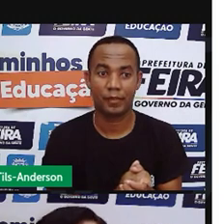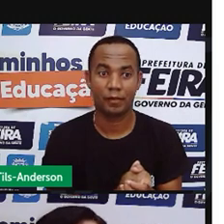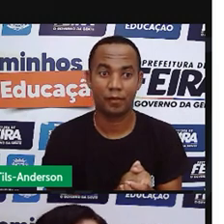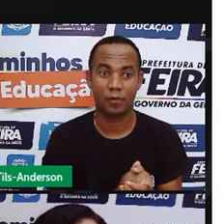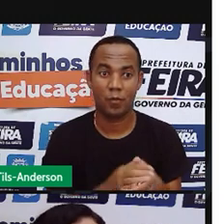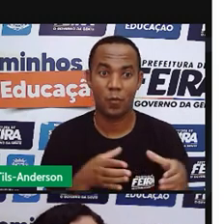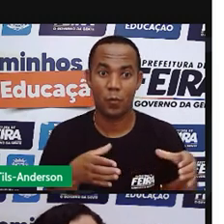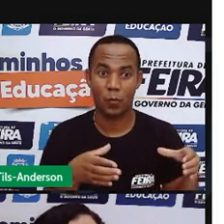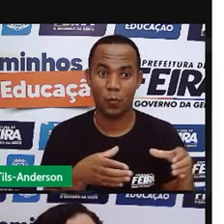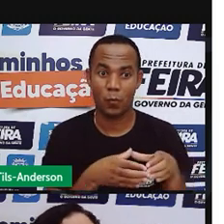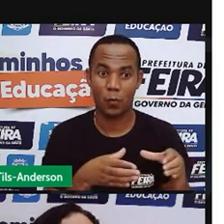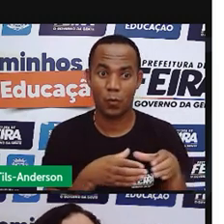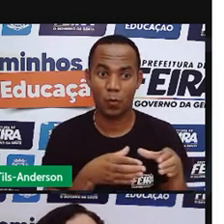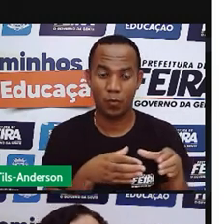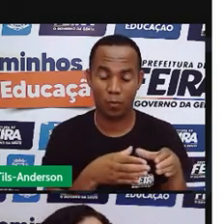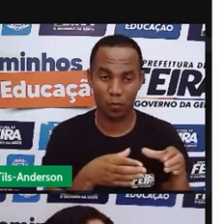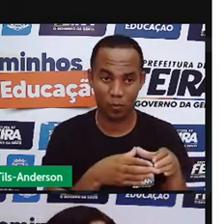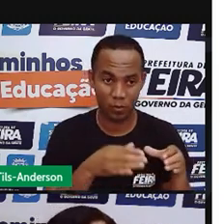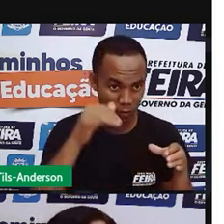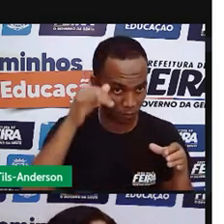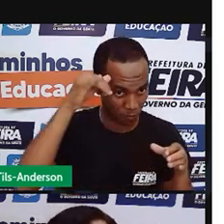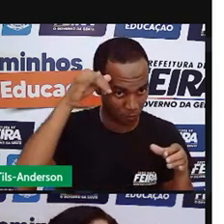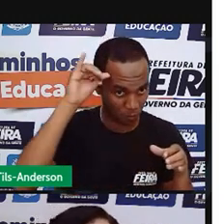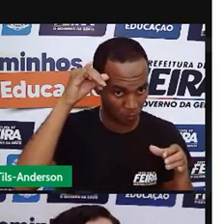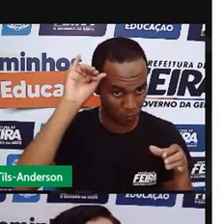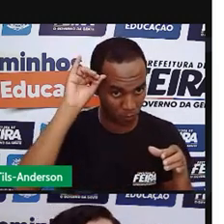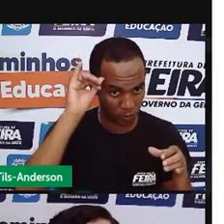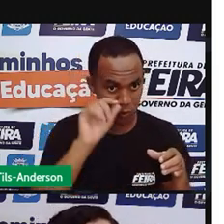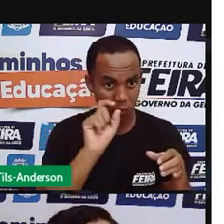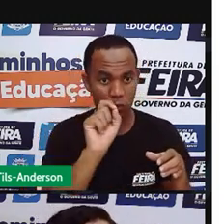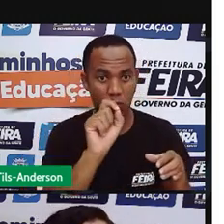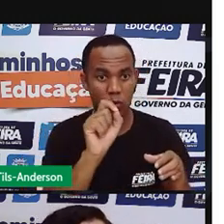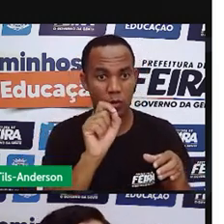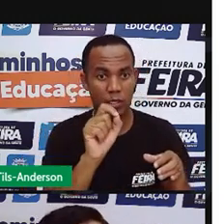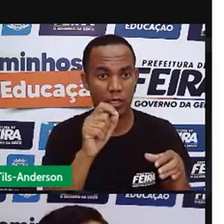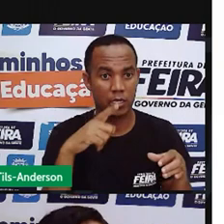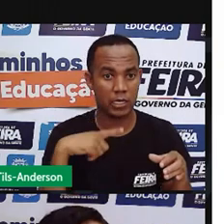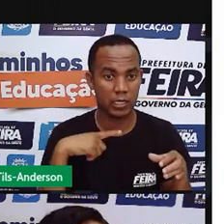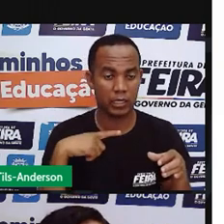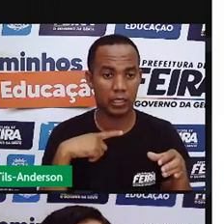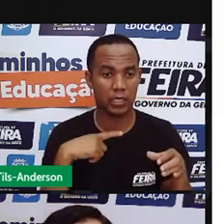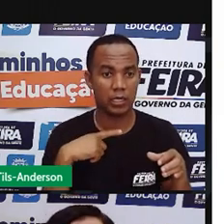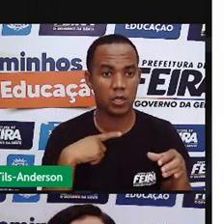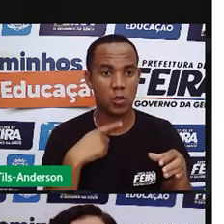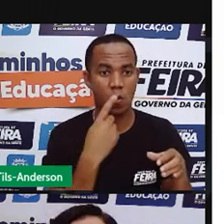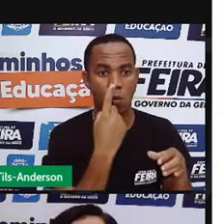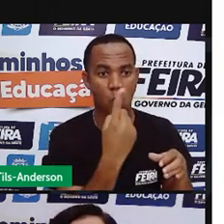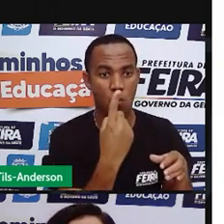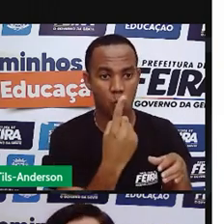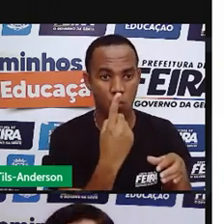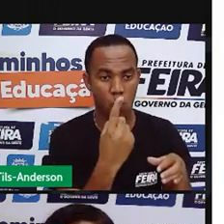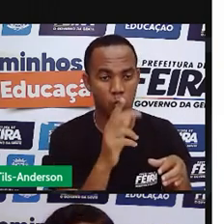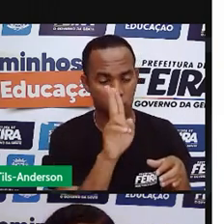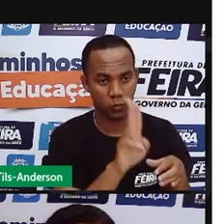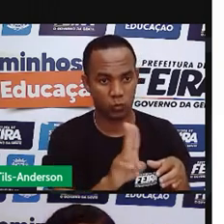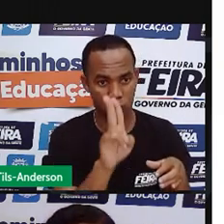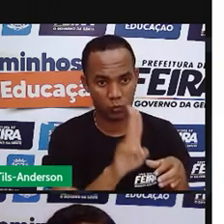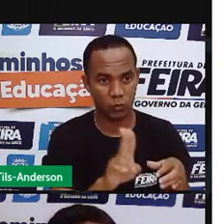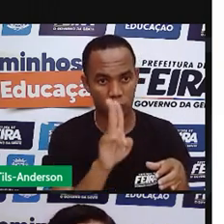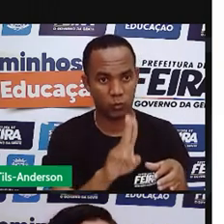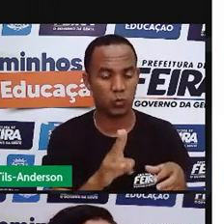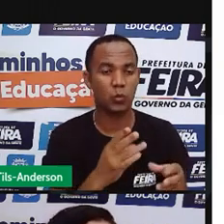produz uma matéria-prima e ele é classificado de acordo com essa